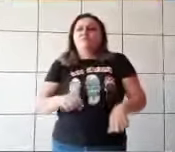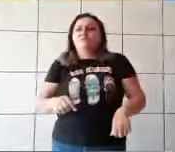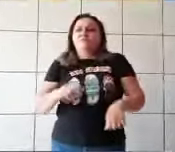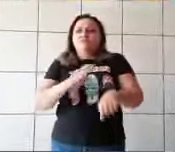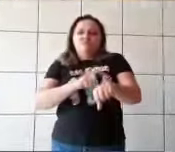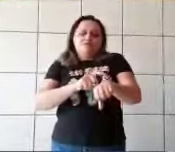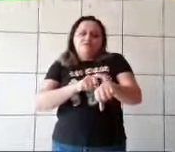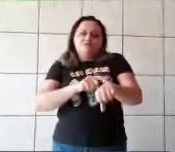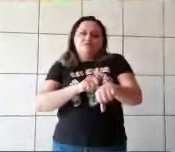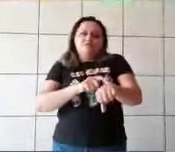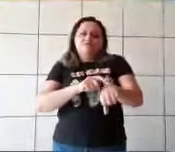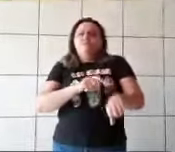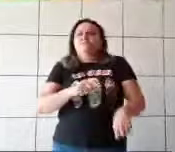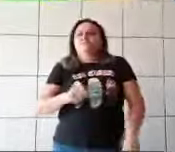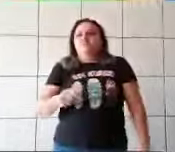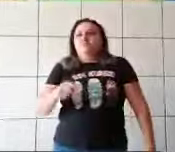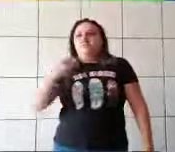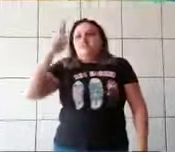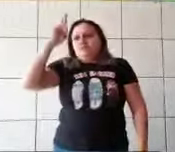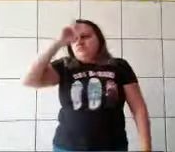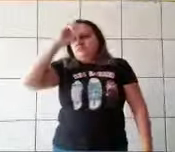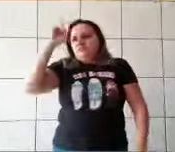E a Cinderela não viu o tempo.